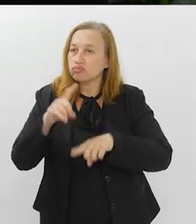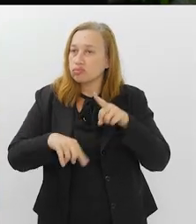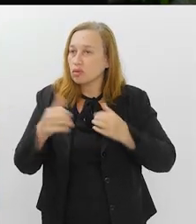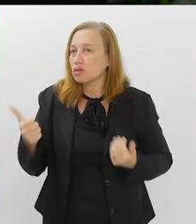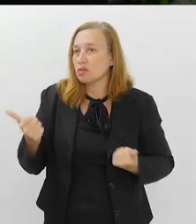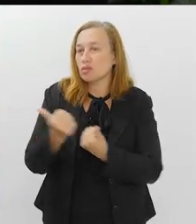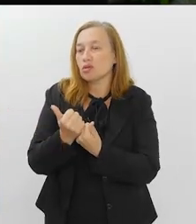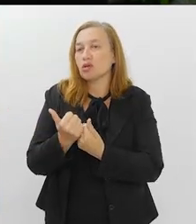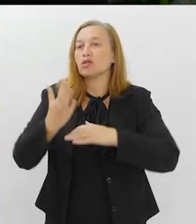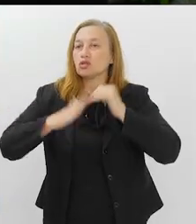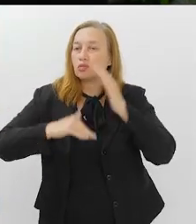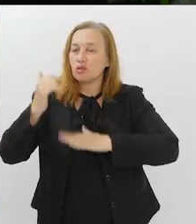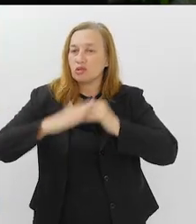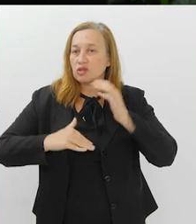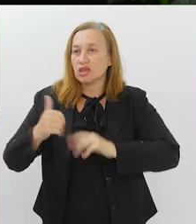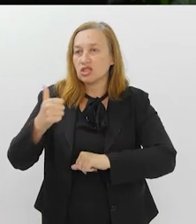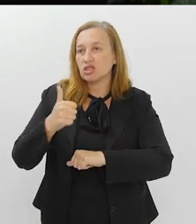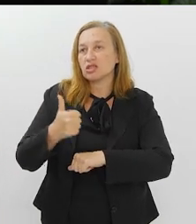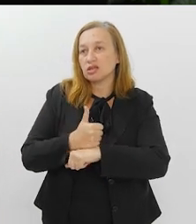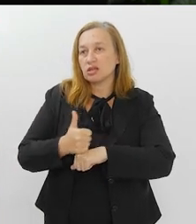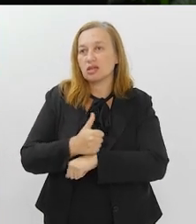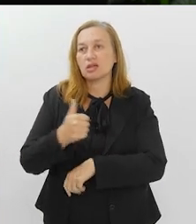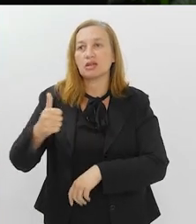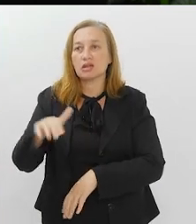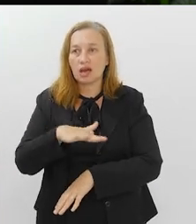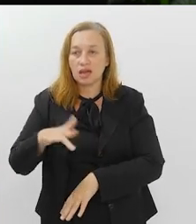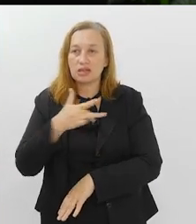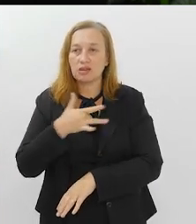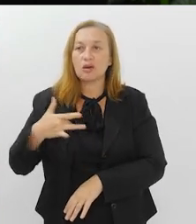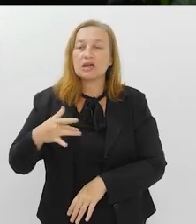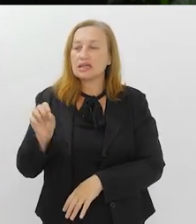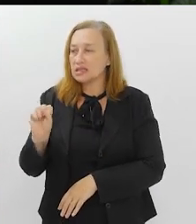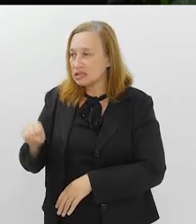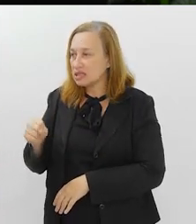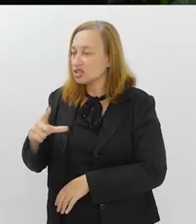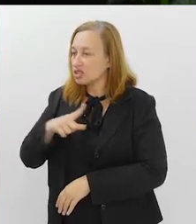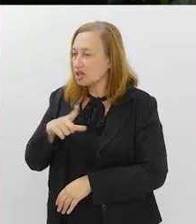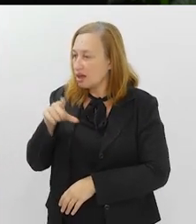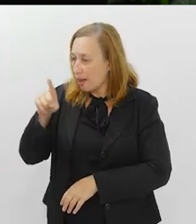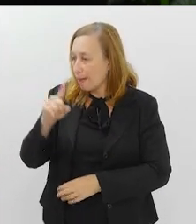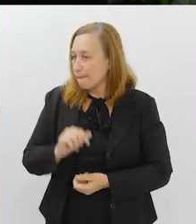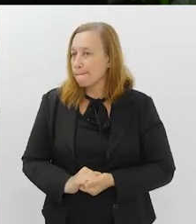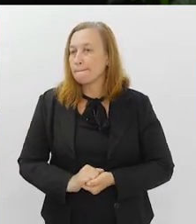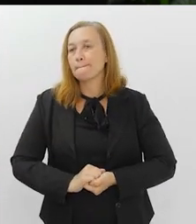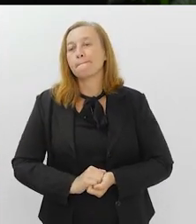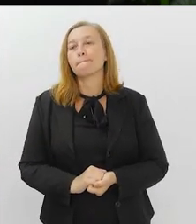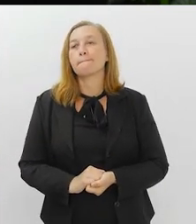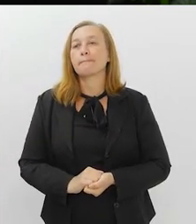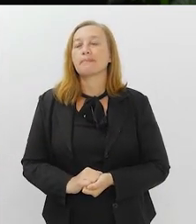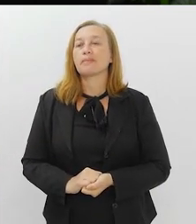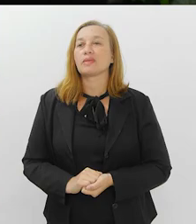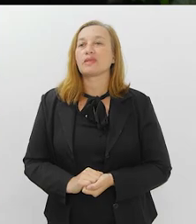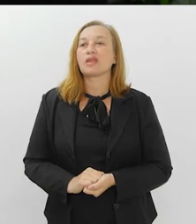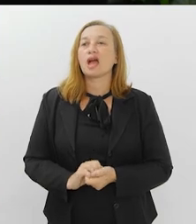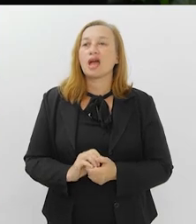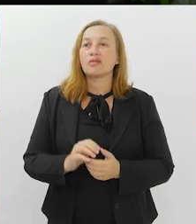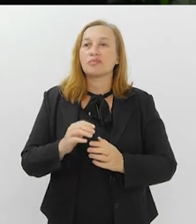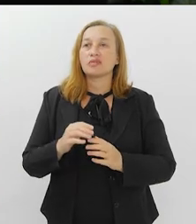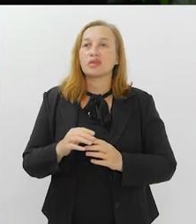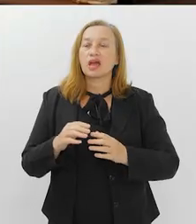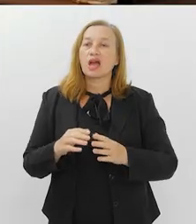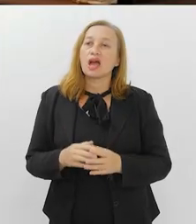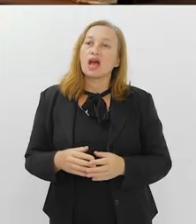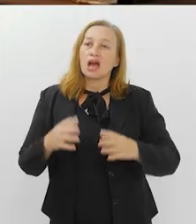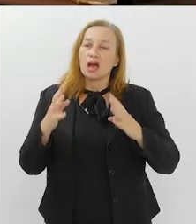o material de apoio para os profissionais da área de saúde? Sim, a gente tem lá na superintendência de